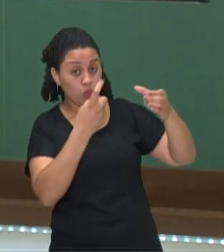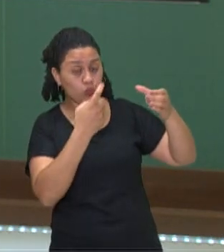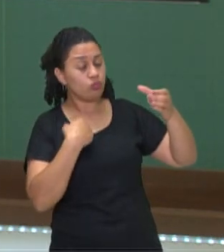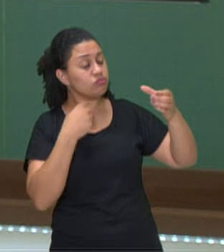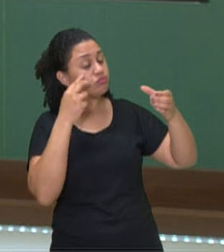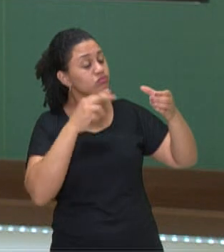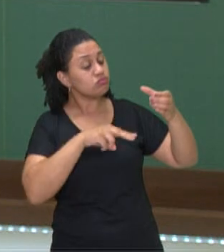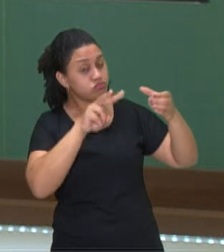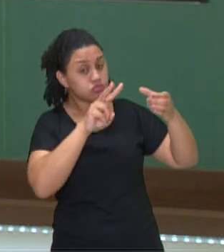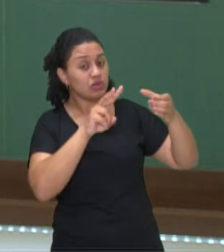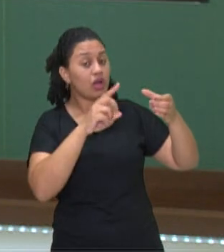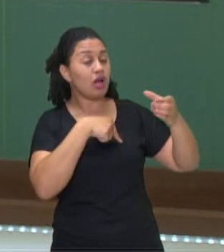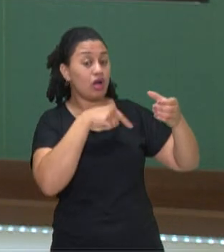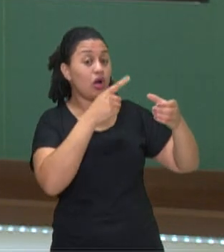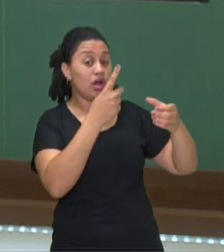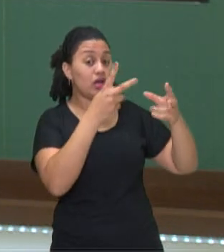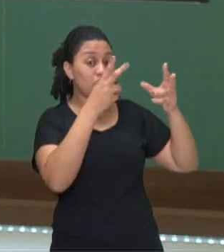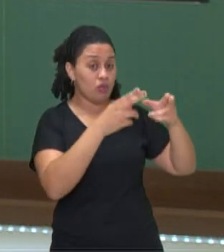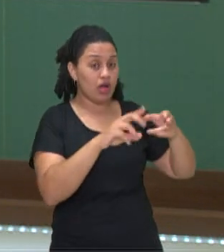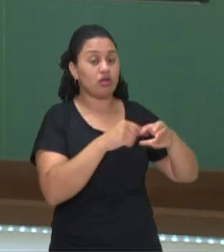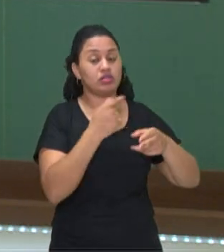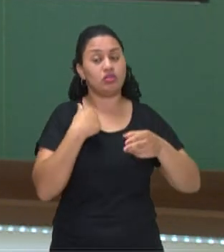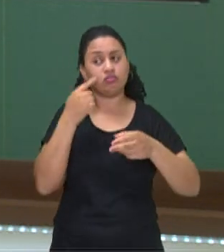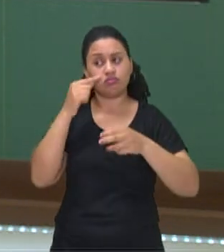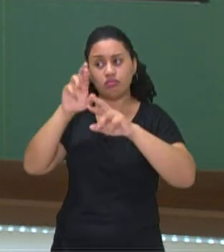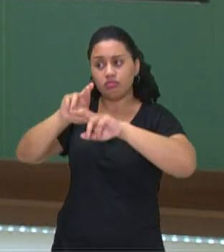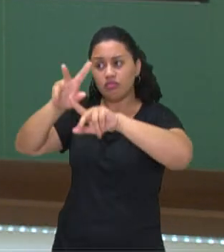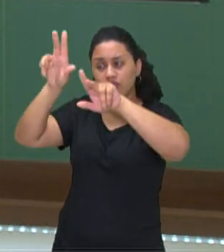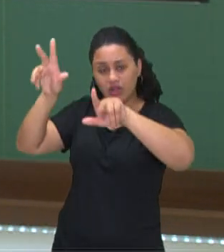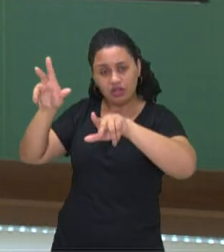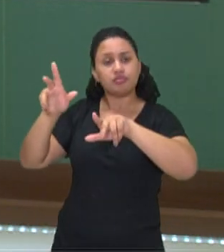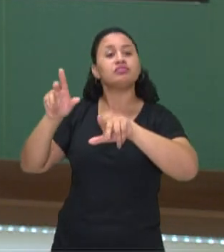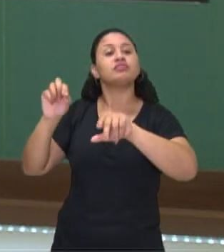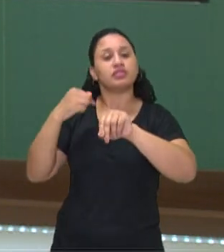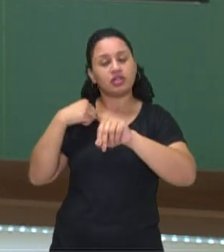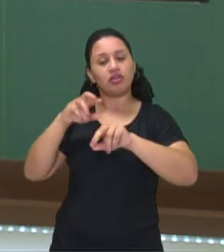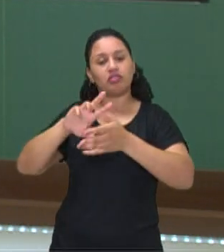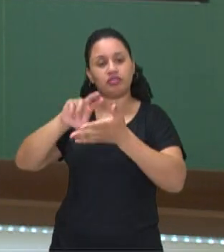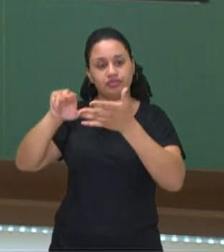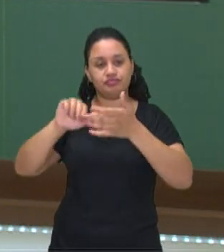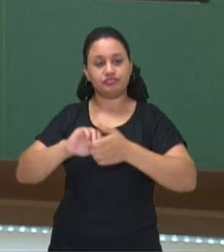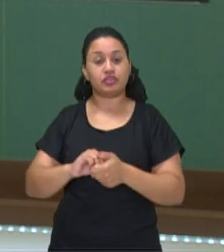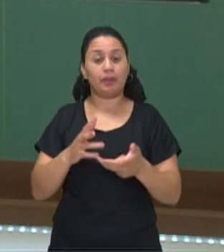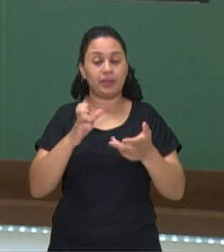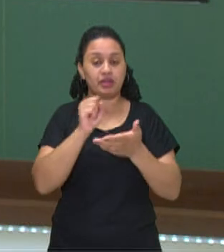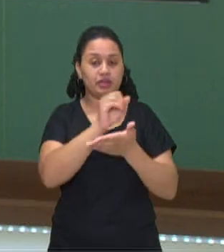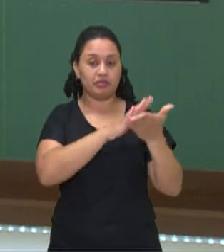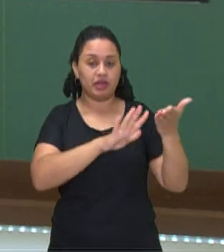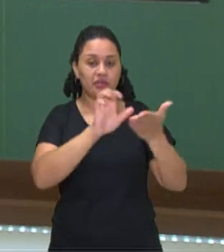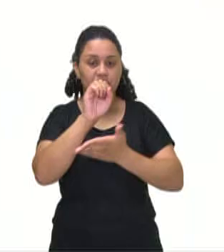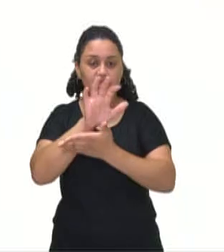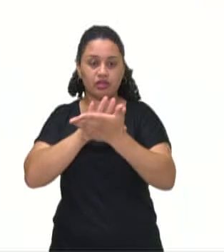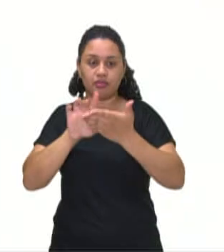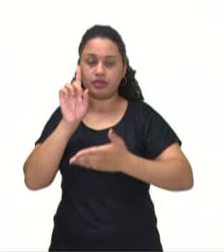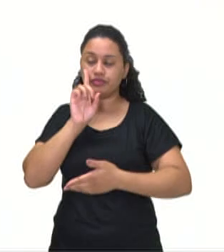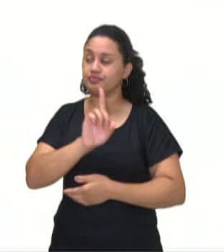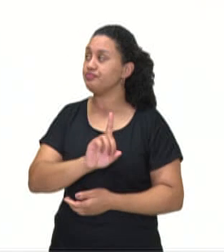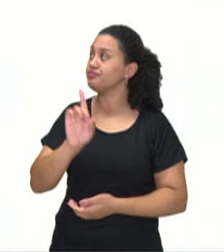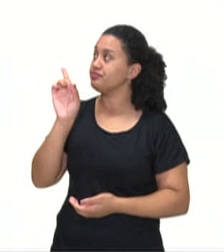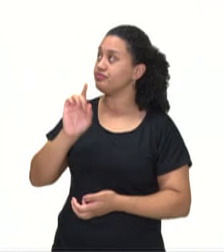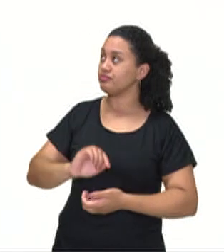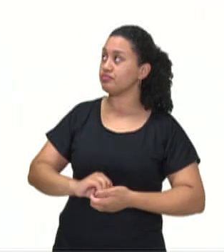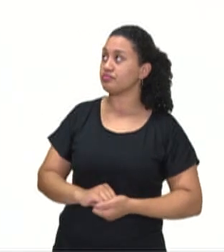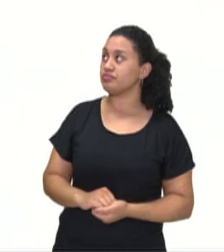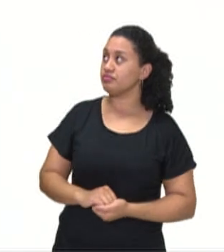visualizo, eu vejo várias coisas. Vamos ver na prática? Observem essas duas imagens. Na da esquerda,